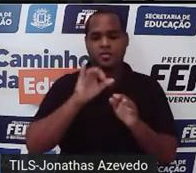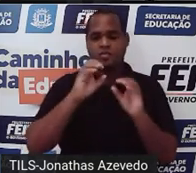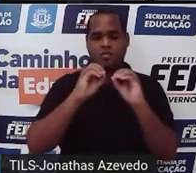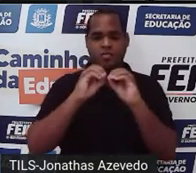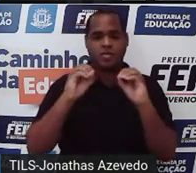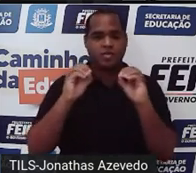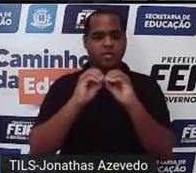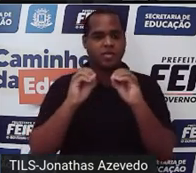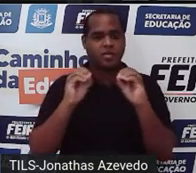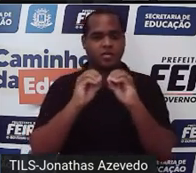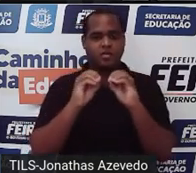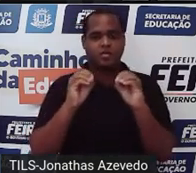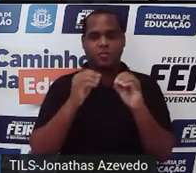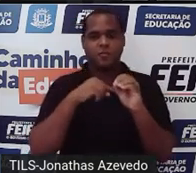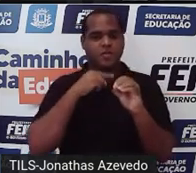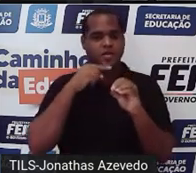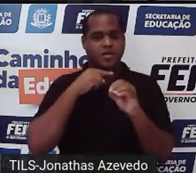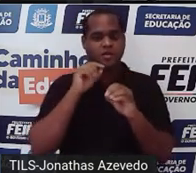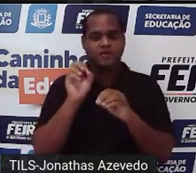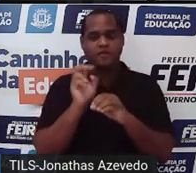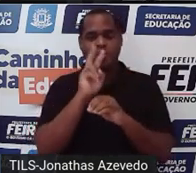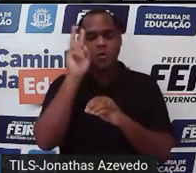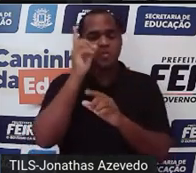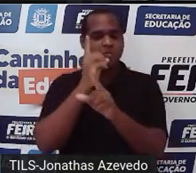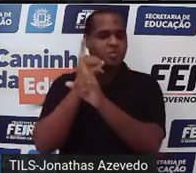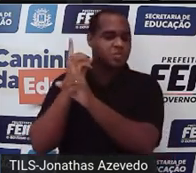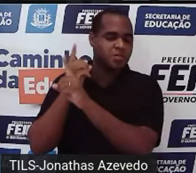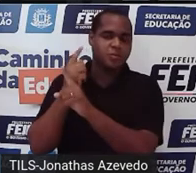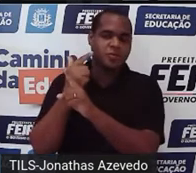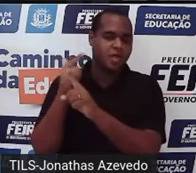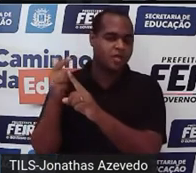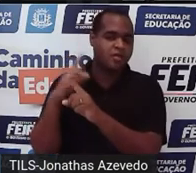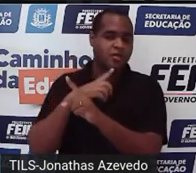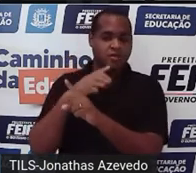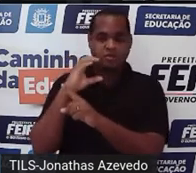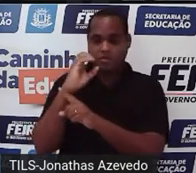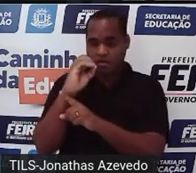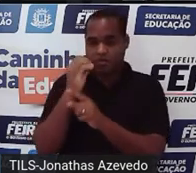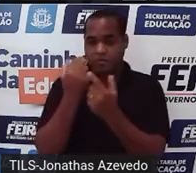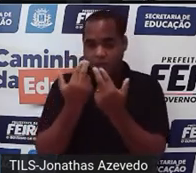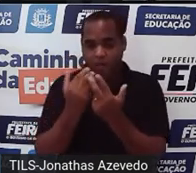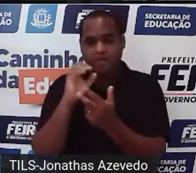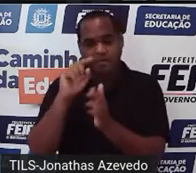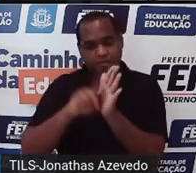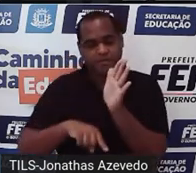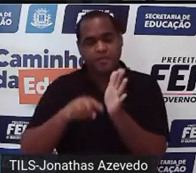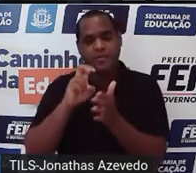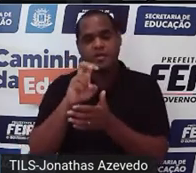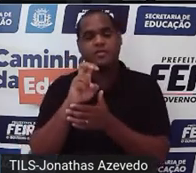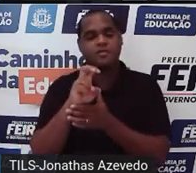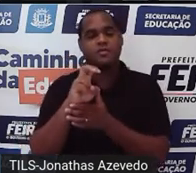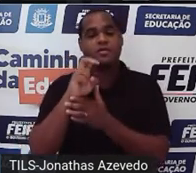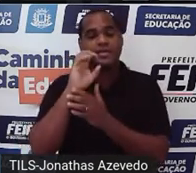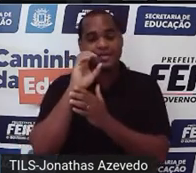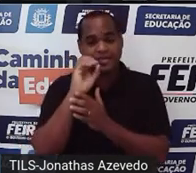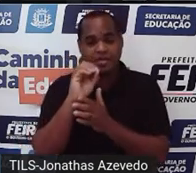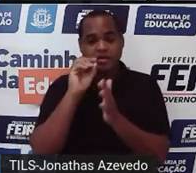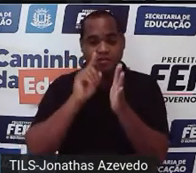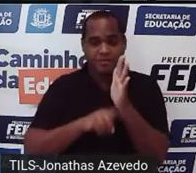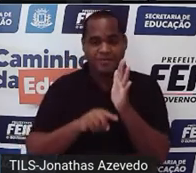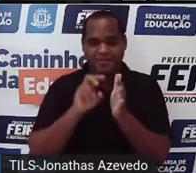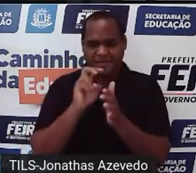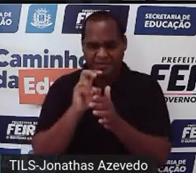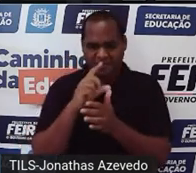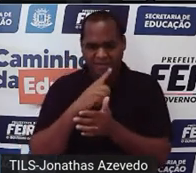eu não vou ter como achar o valor de y e aí vai ficar 0 igual a menos 5 0 é igual a menos